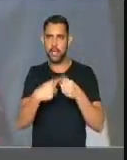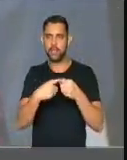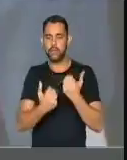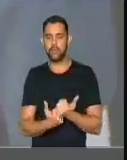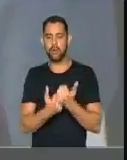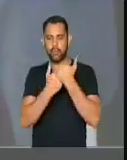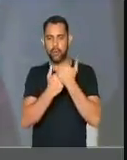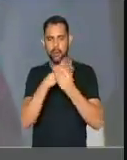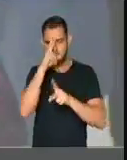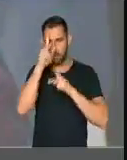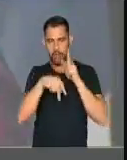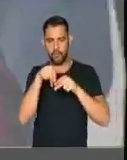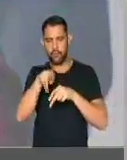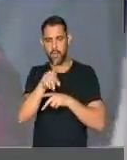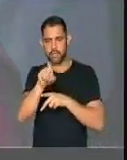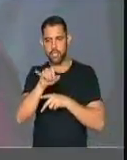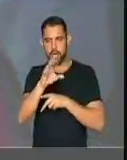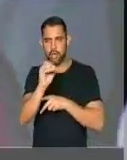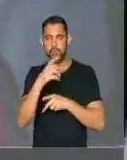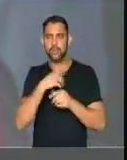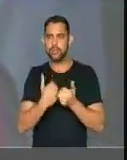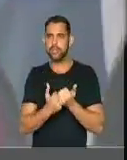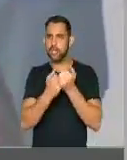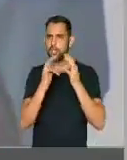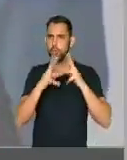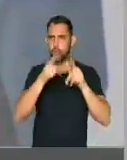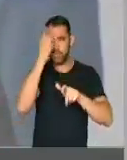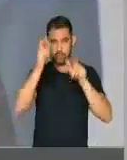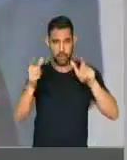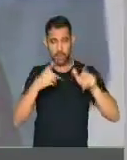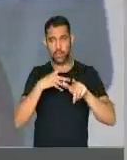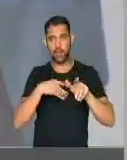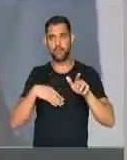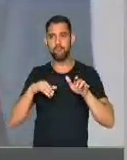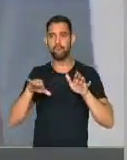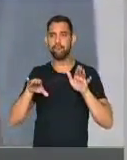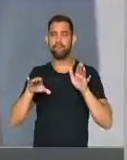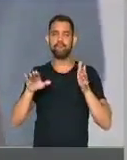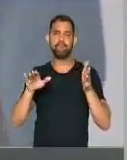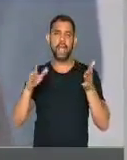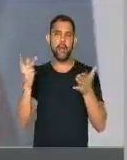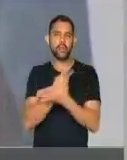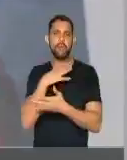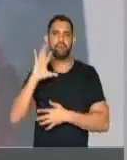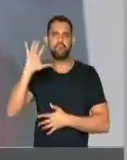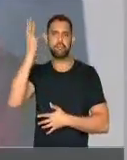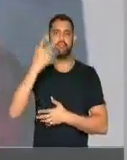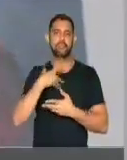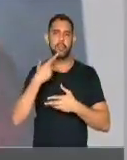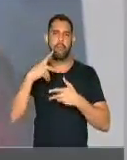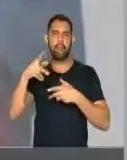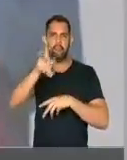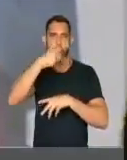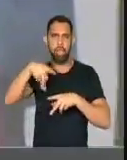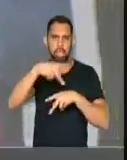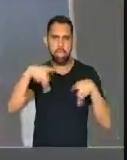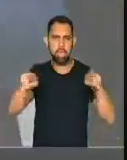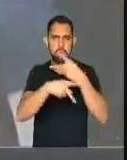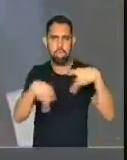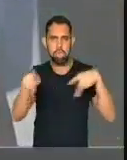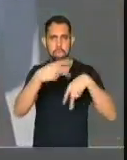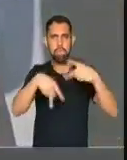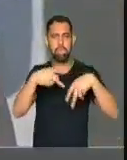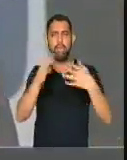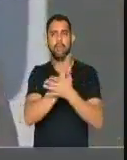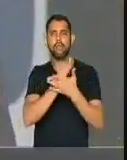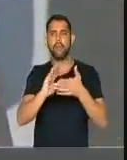ao povo mexicano se estende a todos aqueles que foram atingidos por estes fenômenos e cumprimentamos o